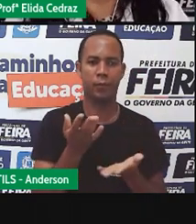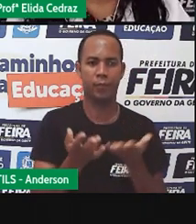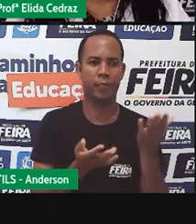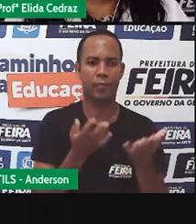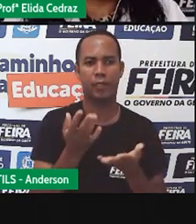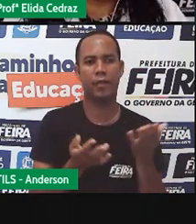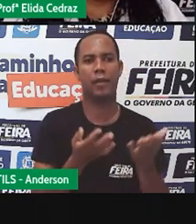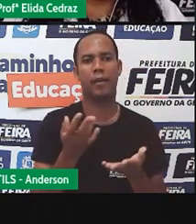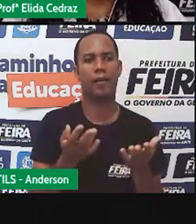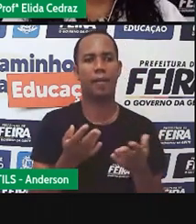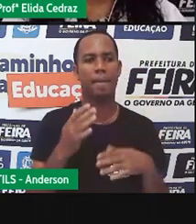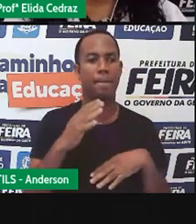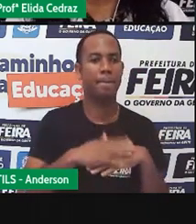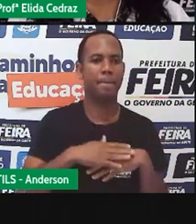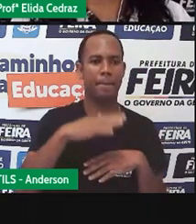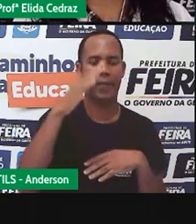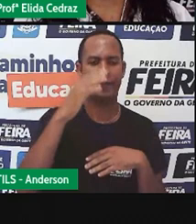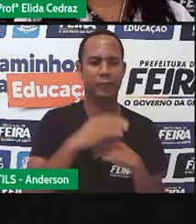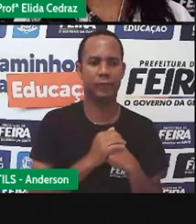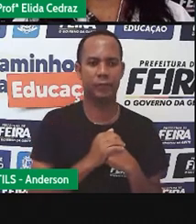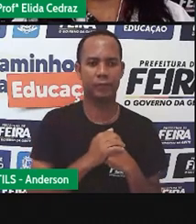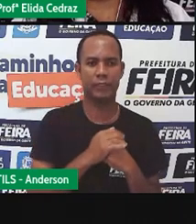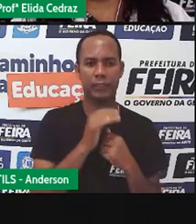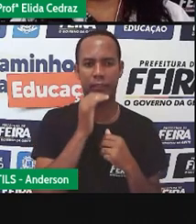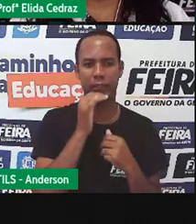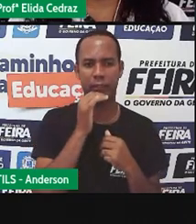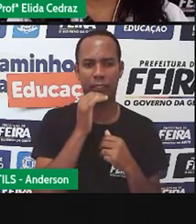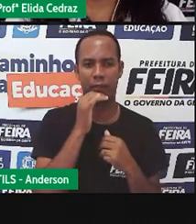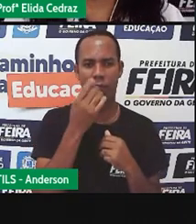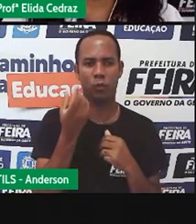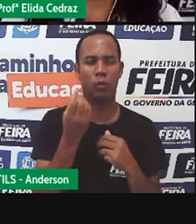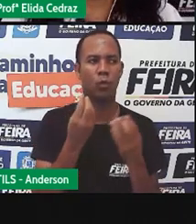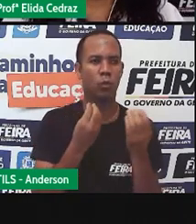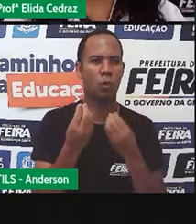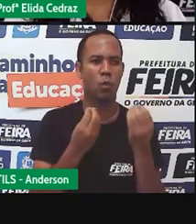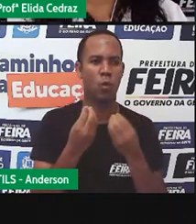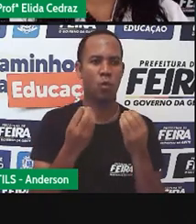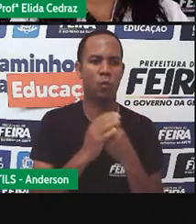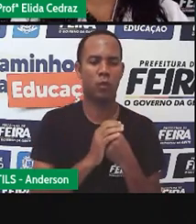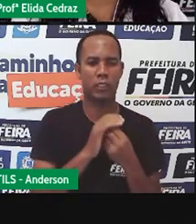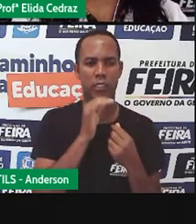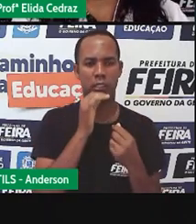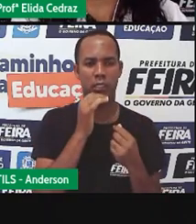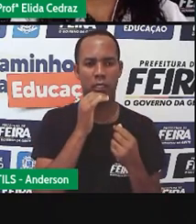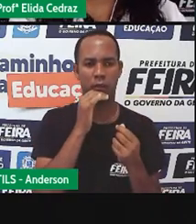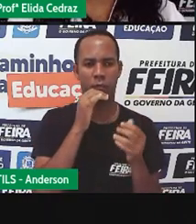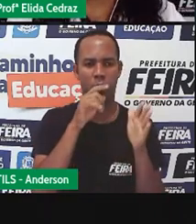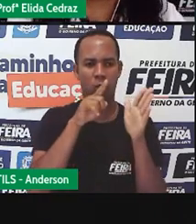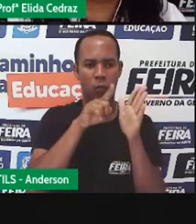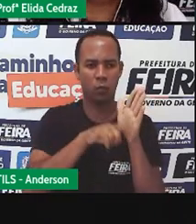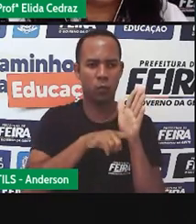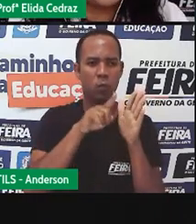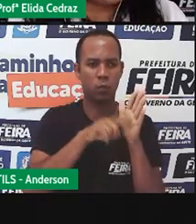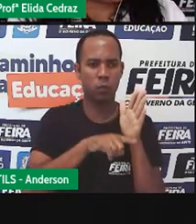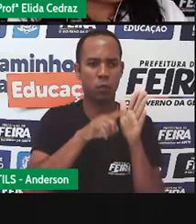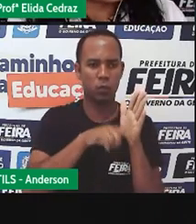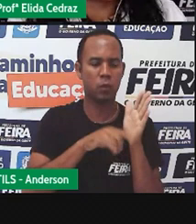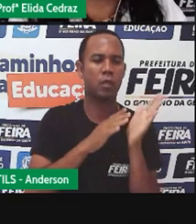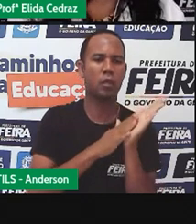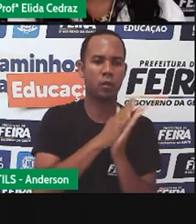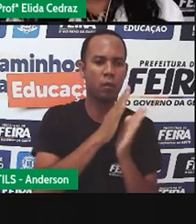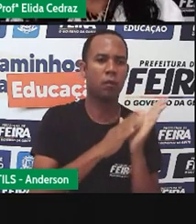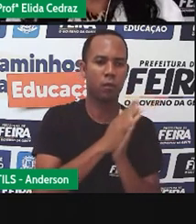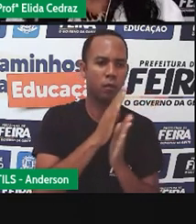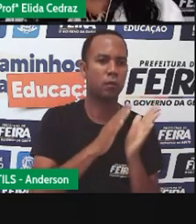é muito grande. Os efeitos no meio ambiente são um motivo da redução dos jornais impressos em todo o